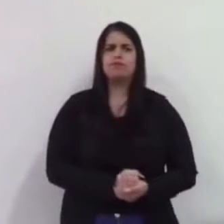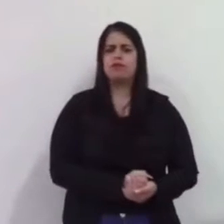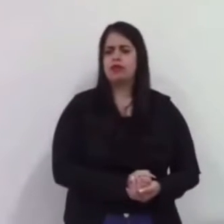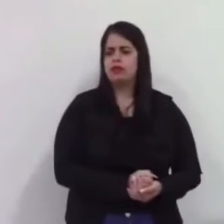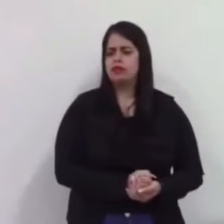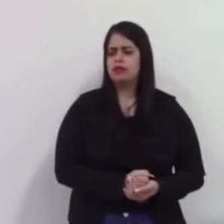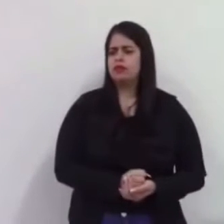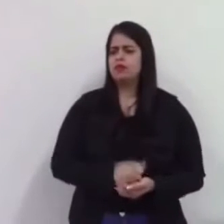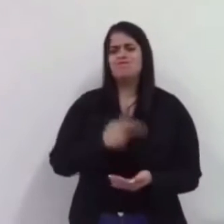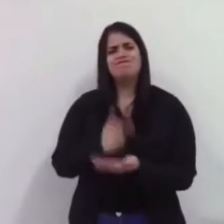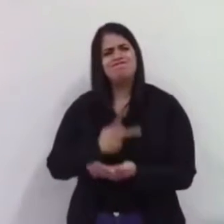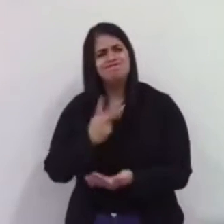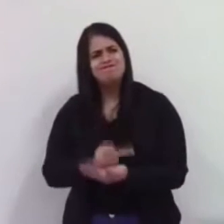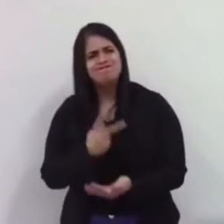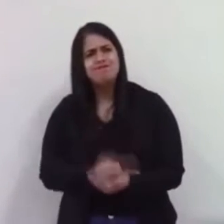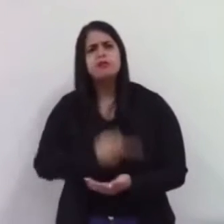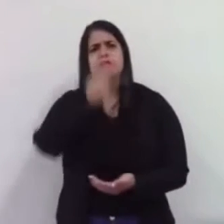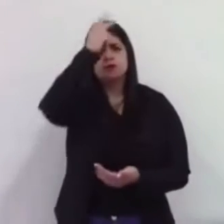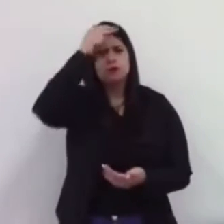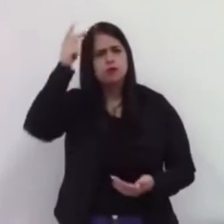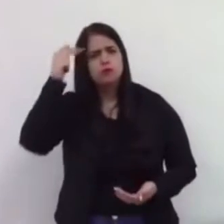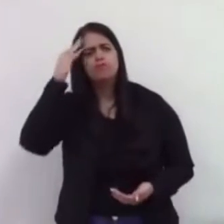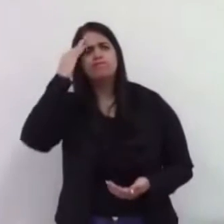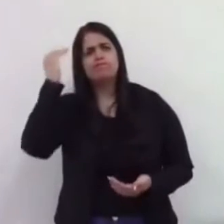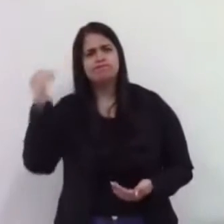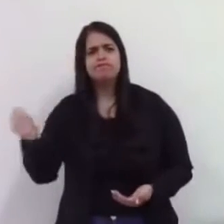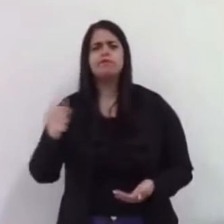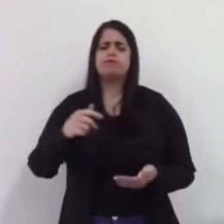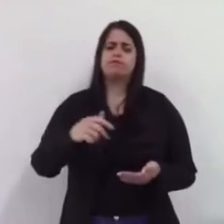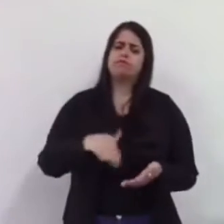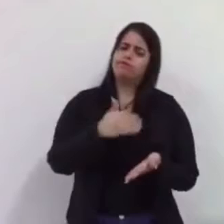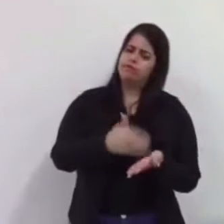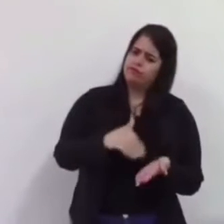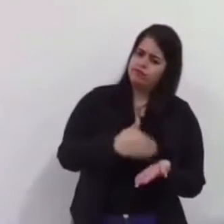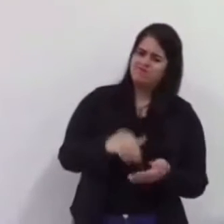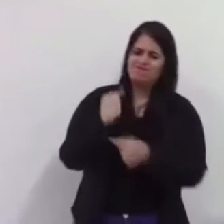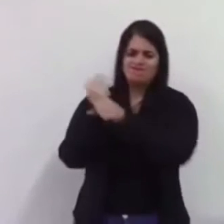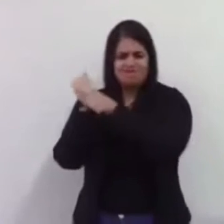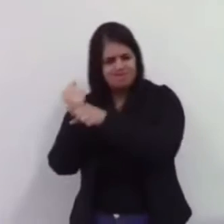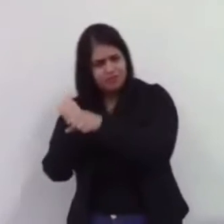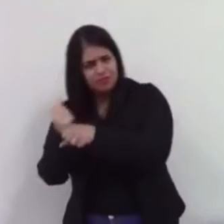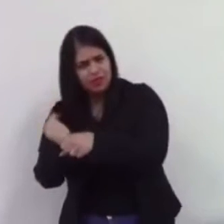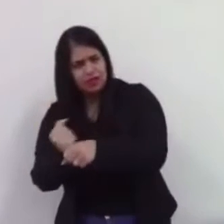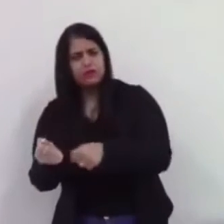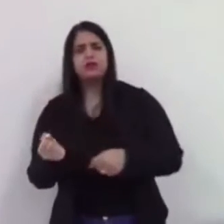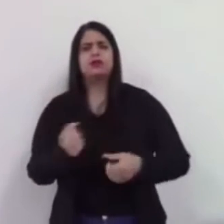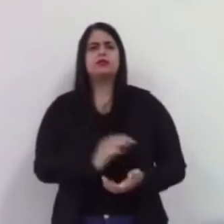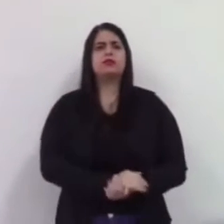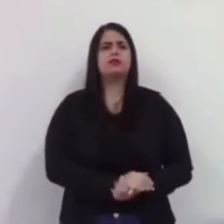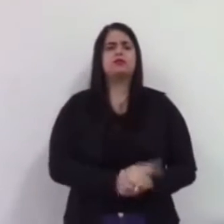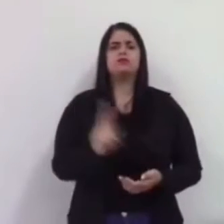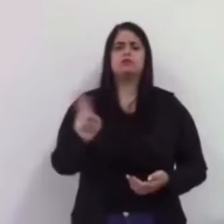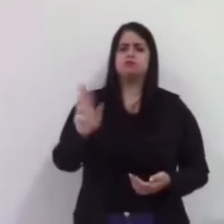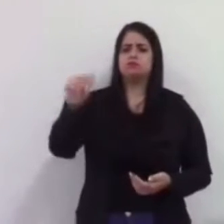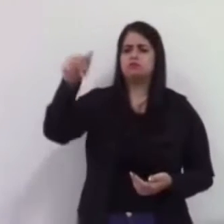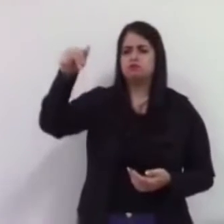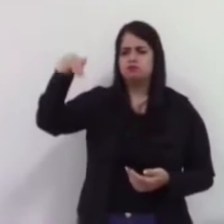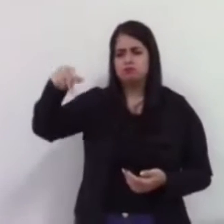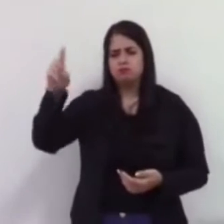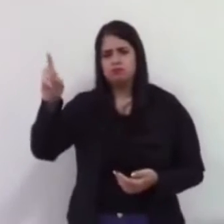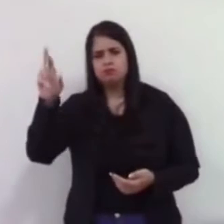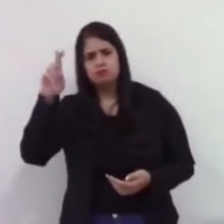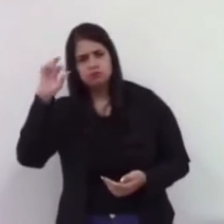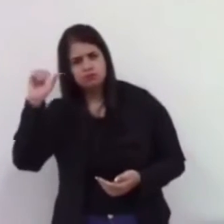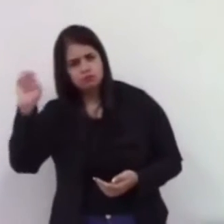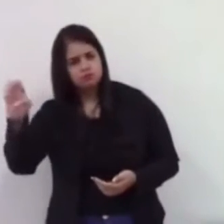Tenho certeza que o prefeito entende isso, o secretário de infraestrutura, André Valença, entende isso, que a gente é mais